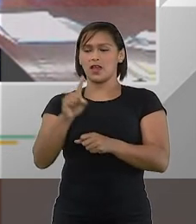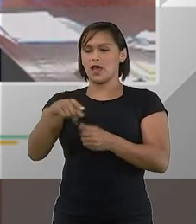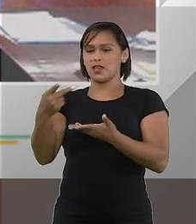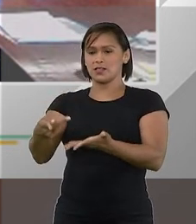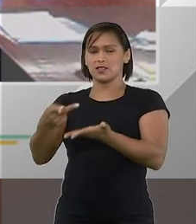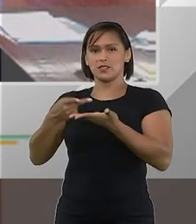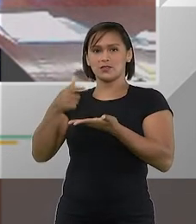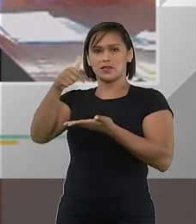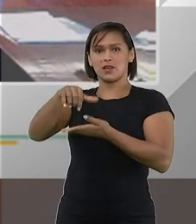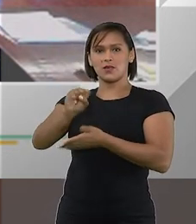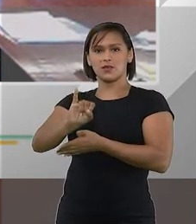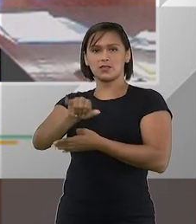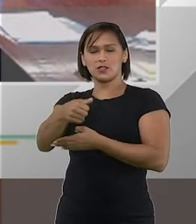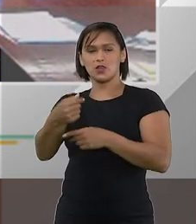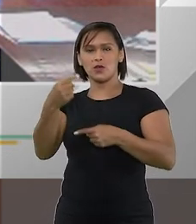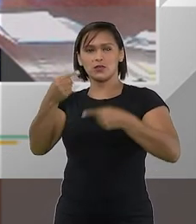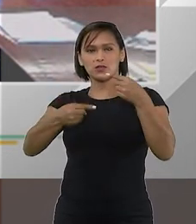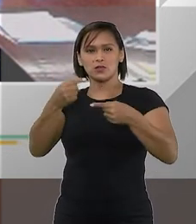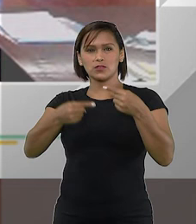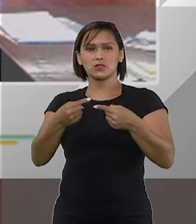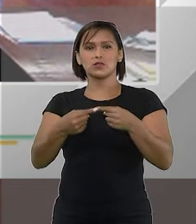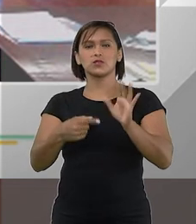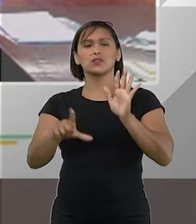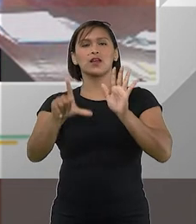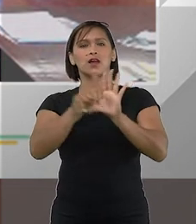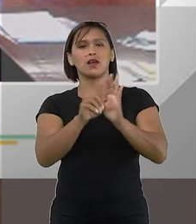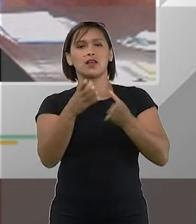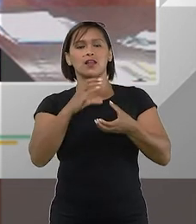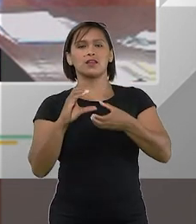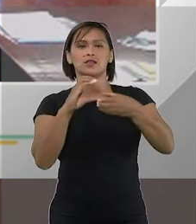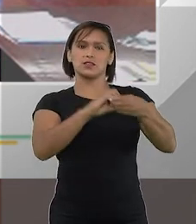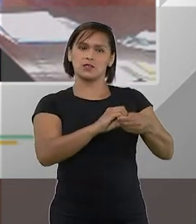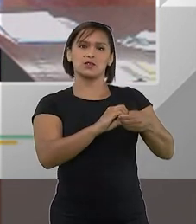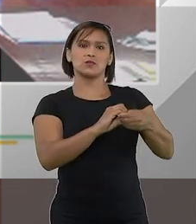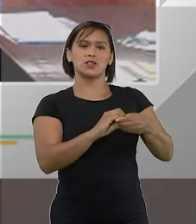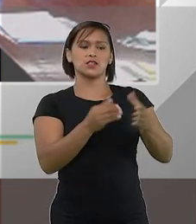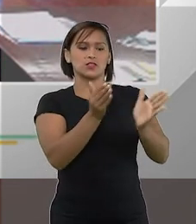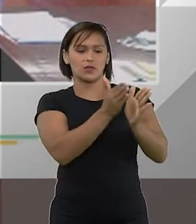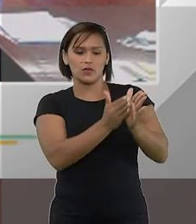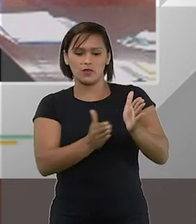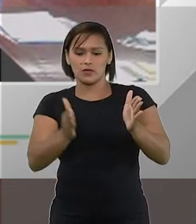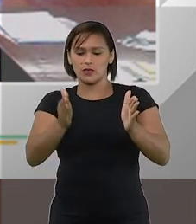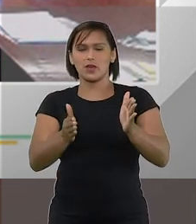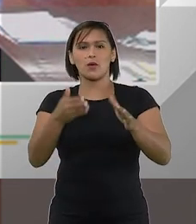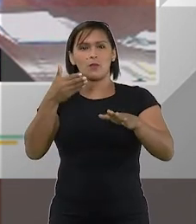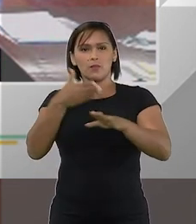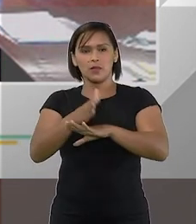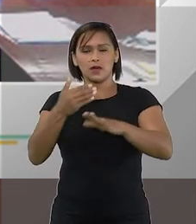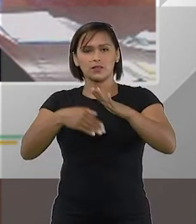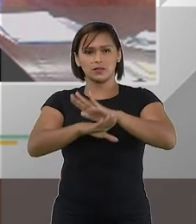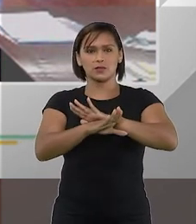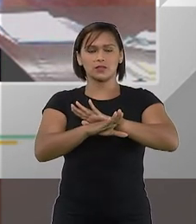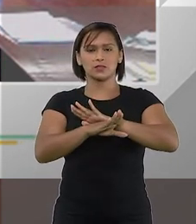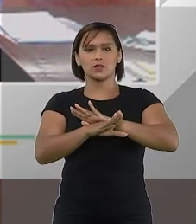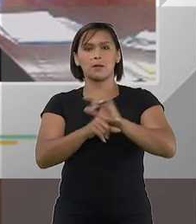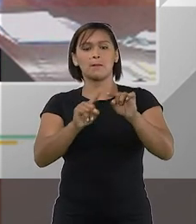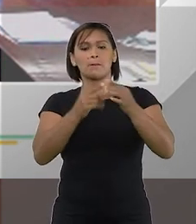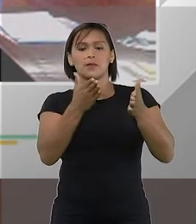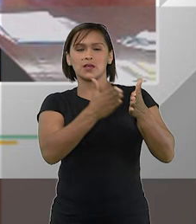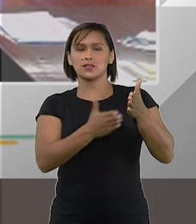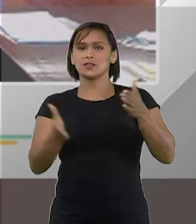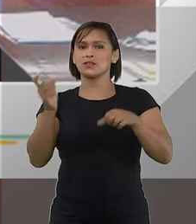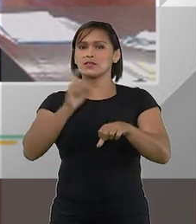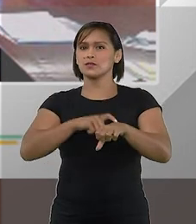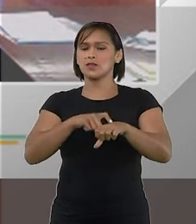eles vieram aqui ao STJ discutir a lei das cooperativas e discutir o prazo prescricional mas esse